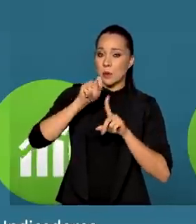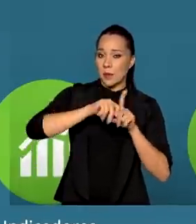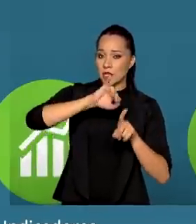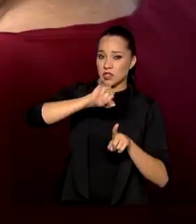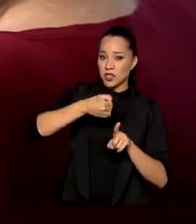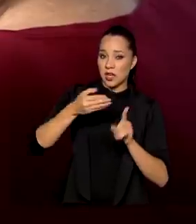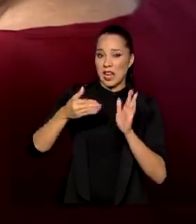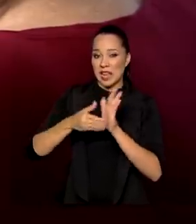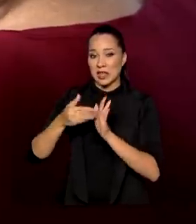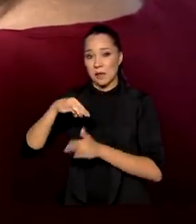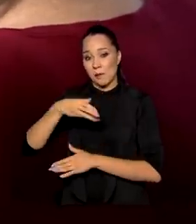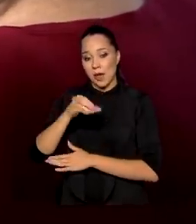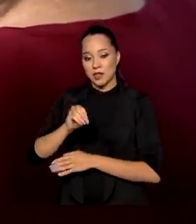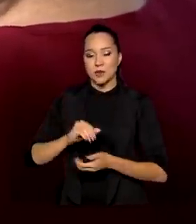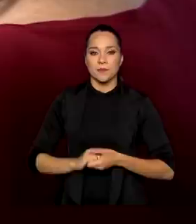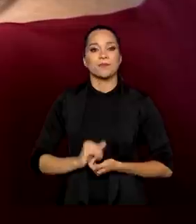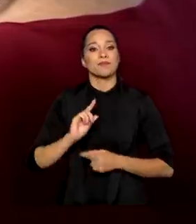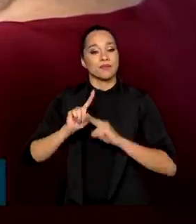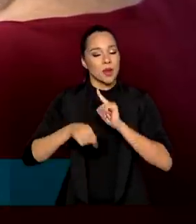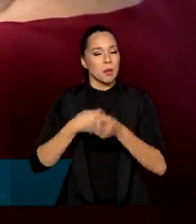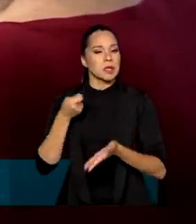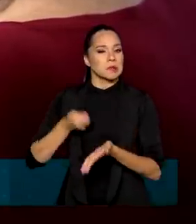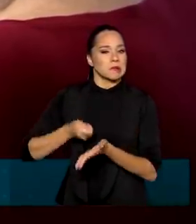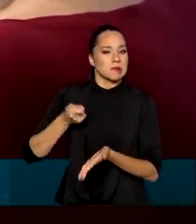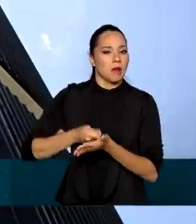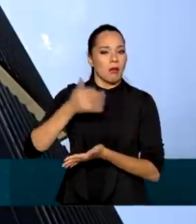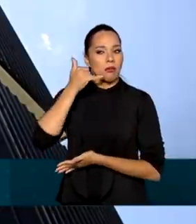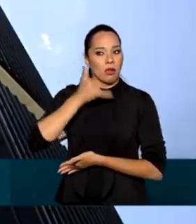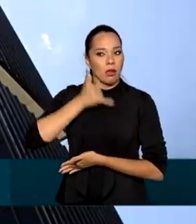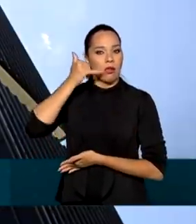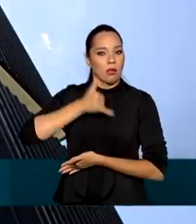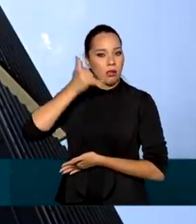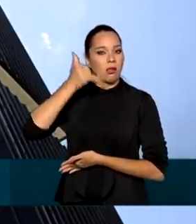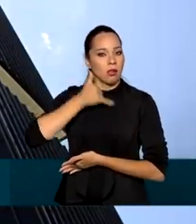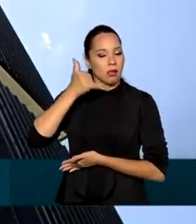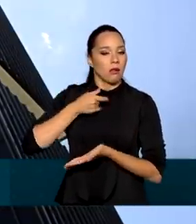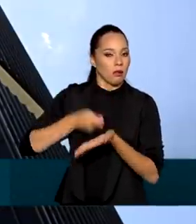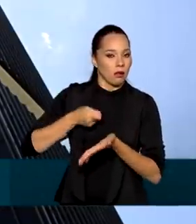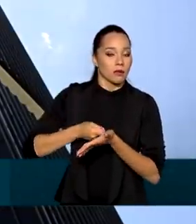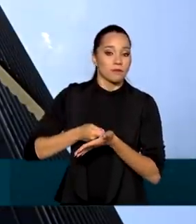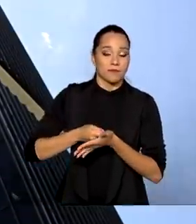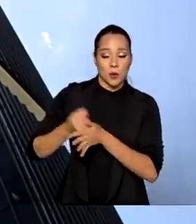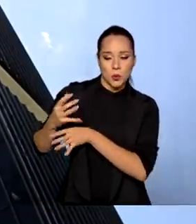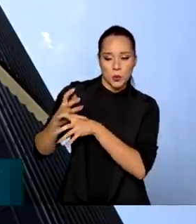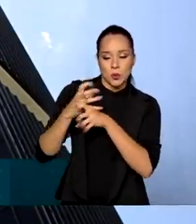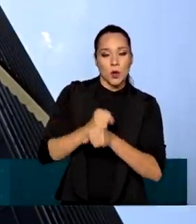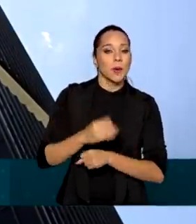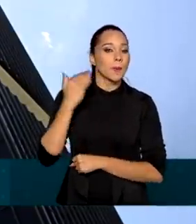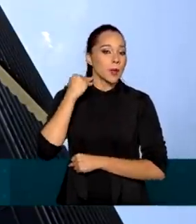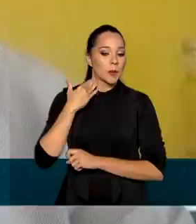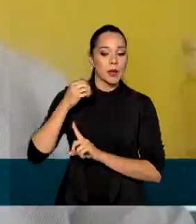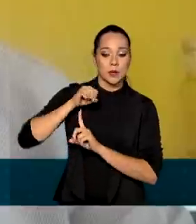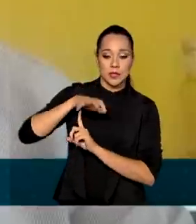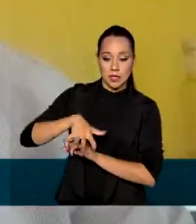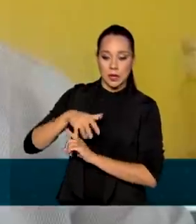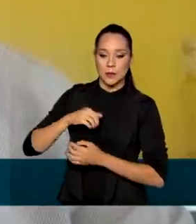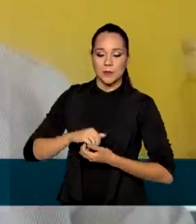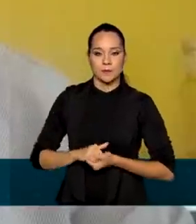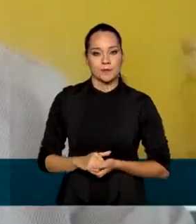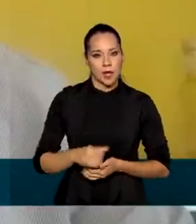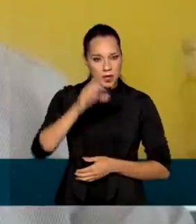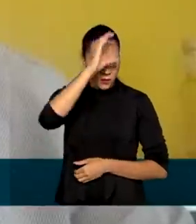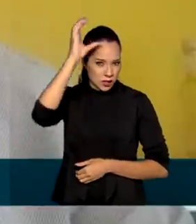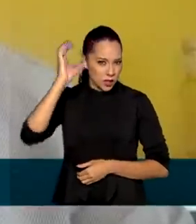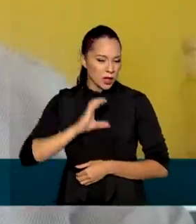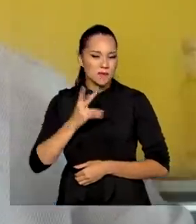a março. Depois vem as cobranças indevidas. O levantamento foi feito pelo Banco Central. Os clientes